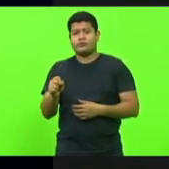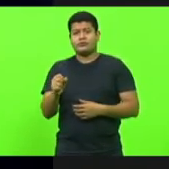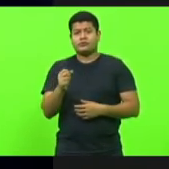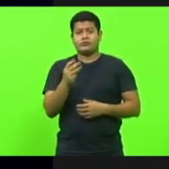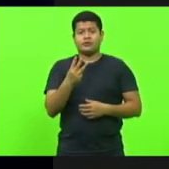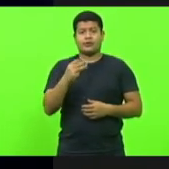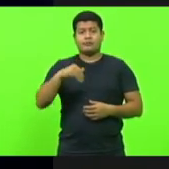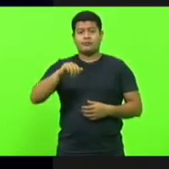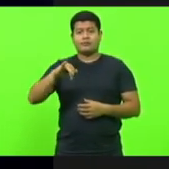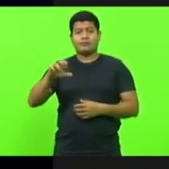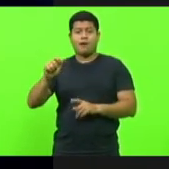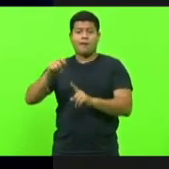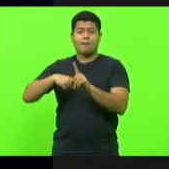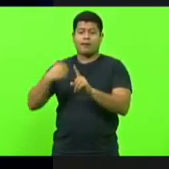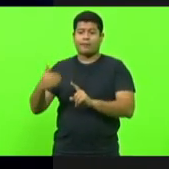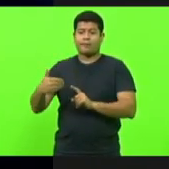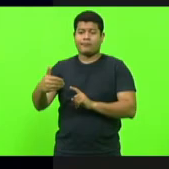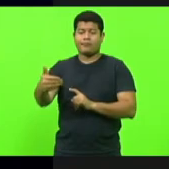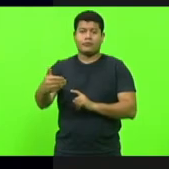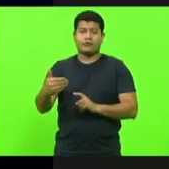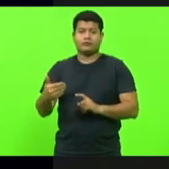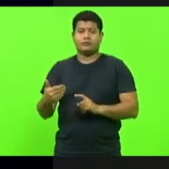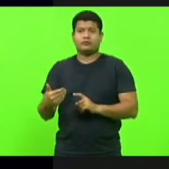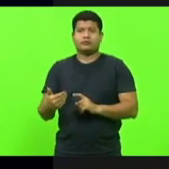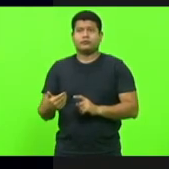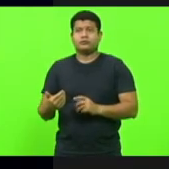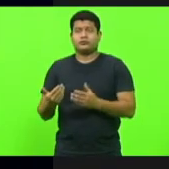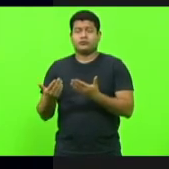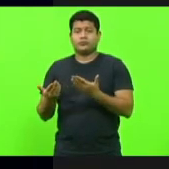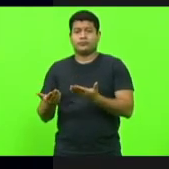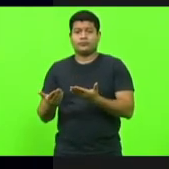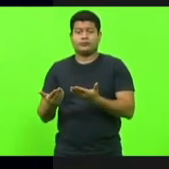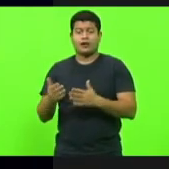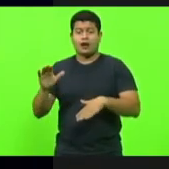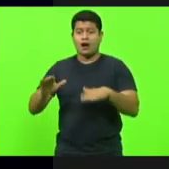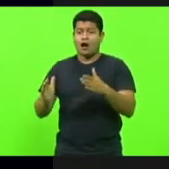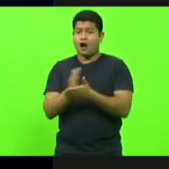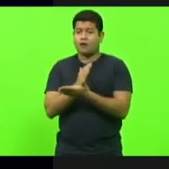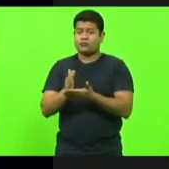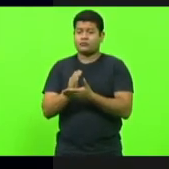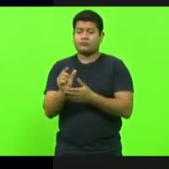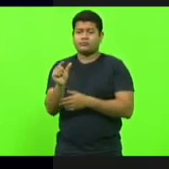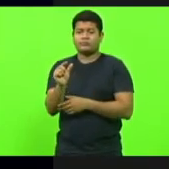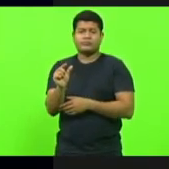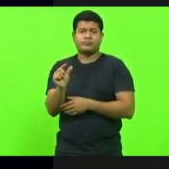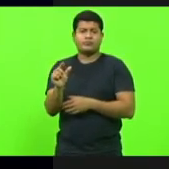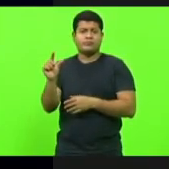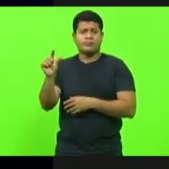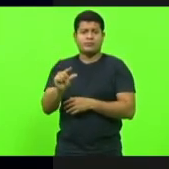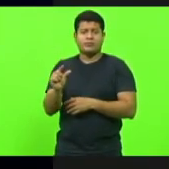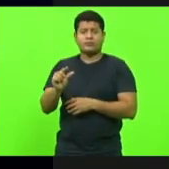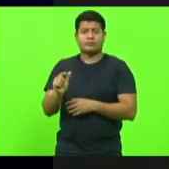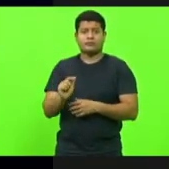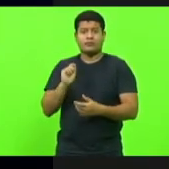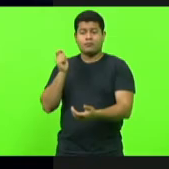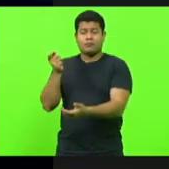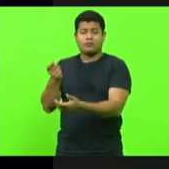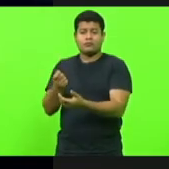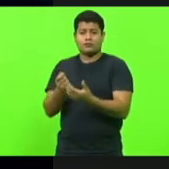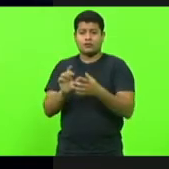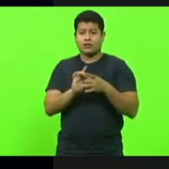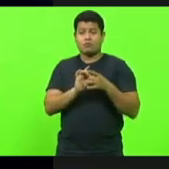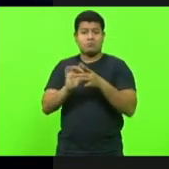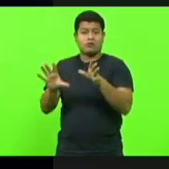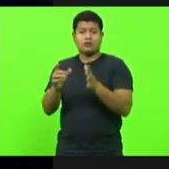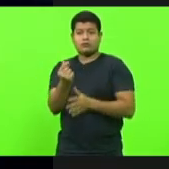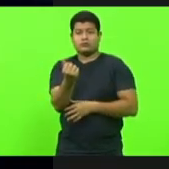mês no máximo de receita, municípios até com menos, você poder dar uma emenda de 200 mil reais, de 300